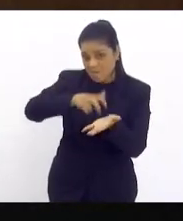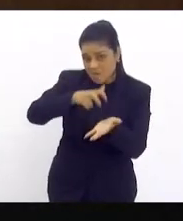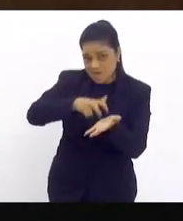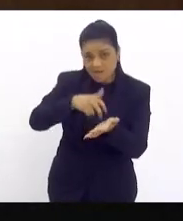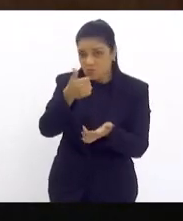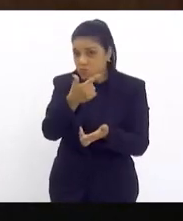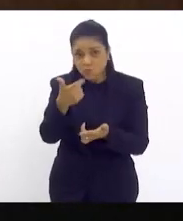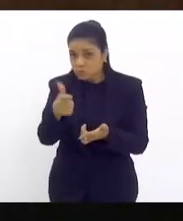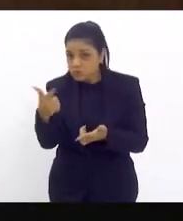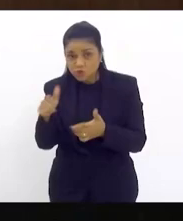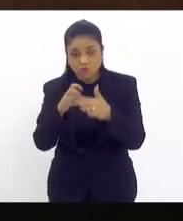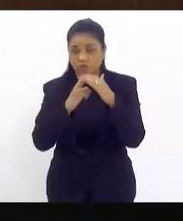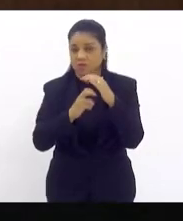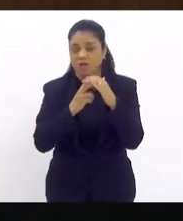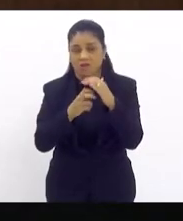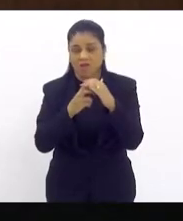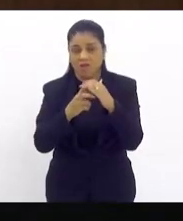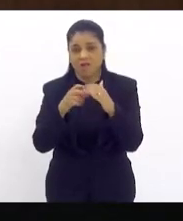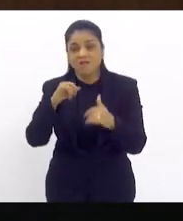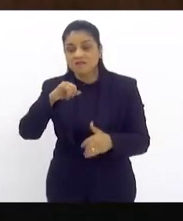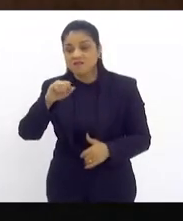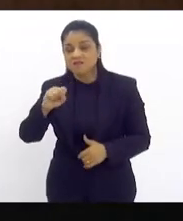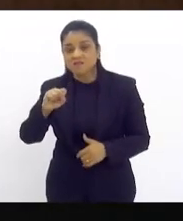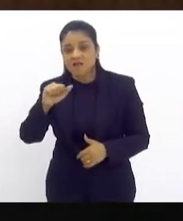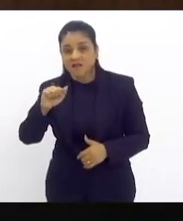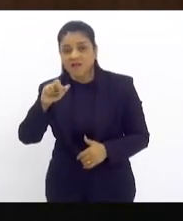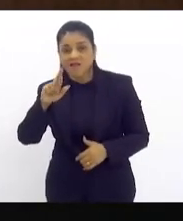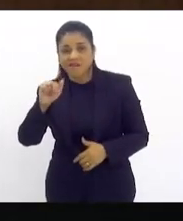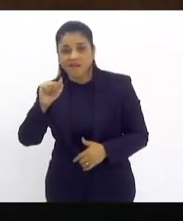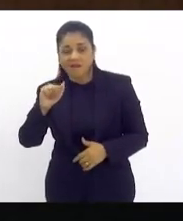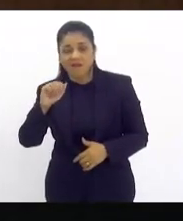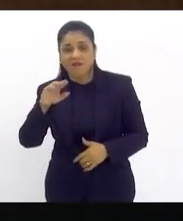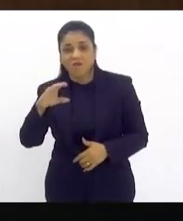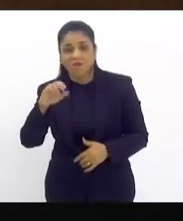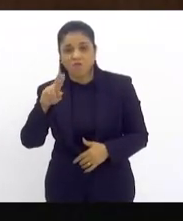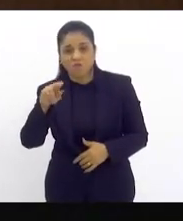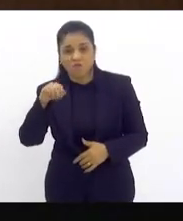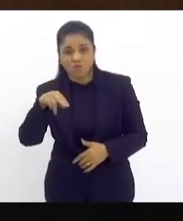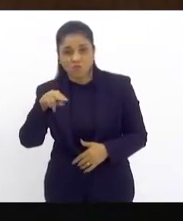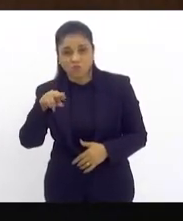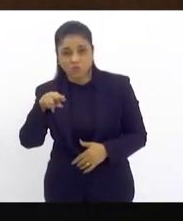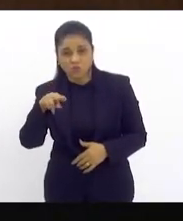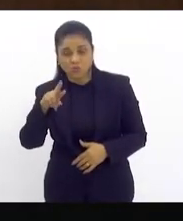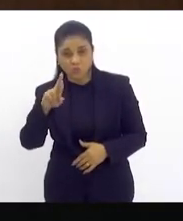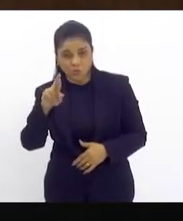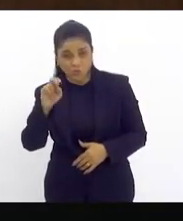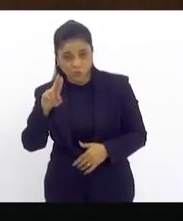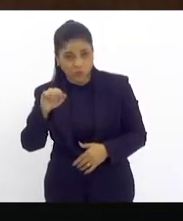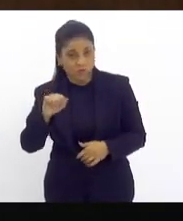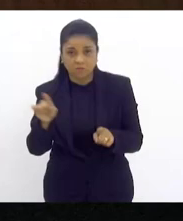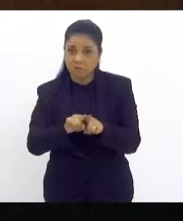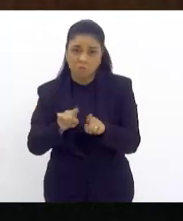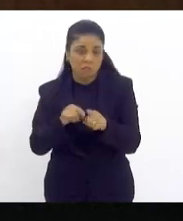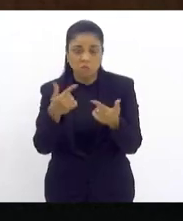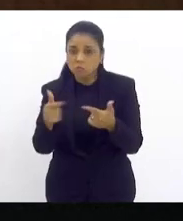Saracuruna também não saiu. Belfor Roxo está uma bagunça. Então, gostaria muito que essa frente parlamentar fosse,